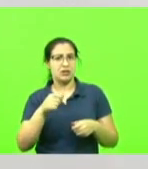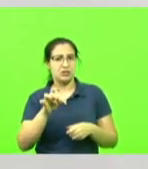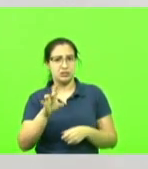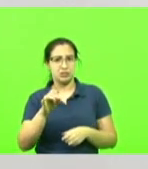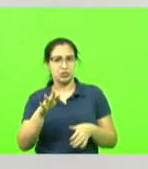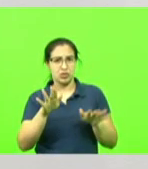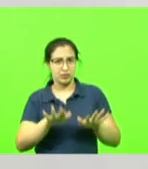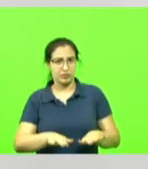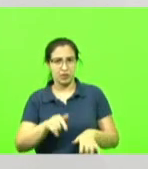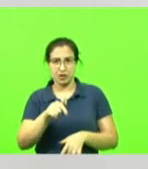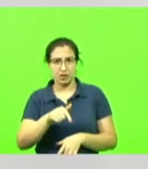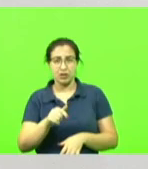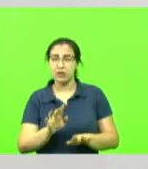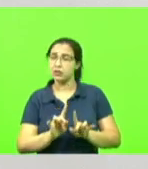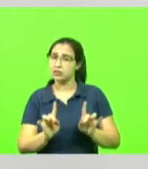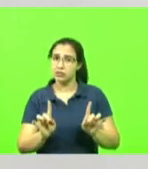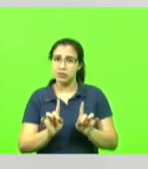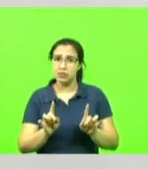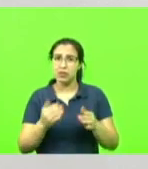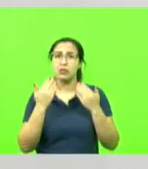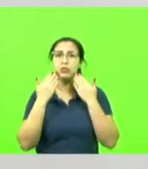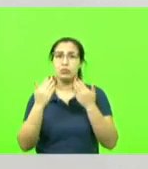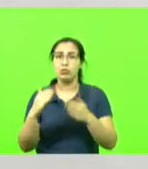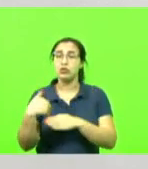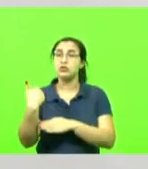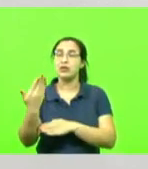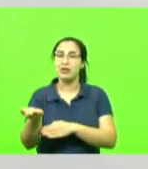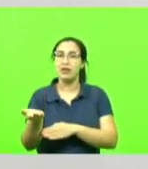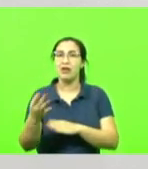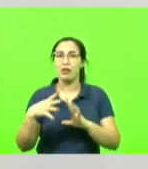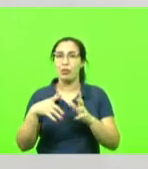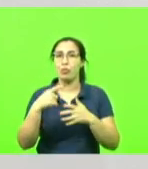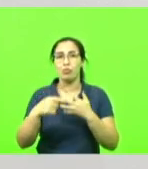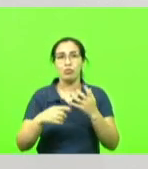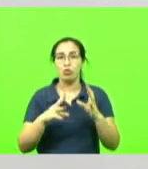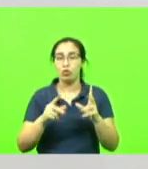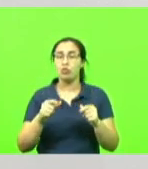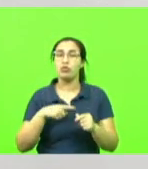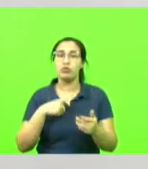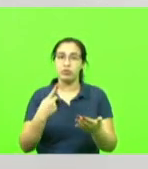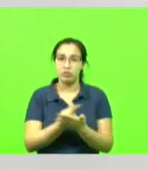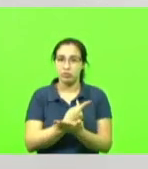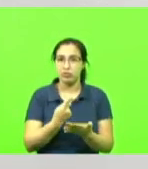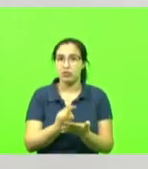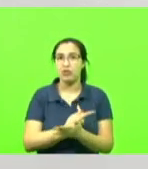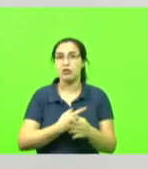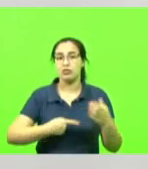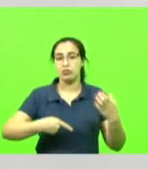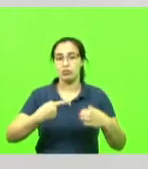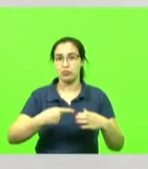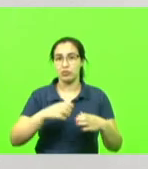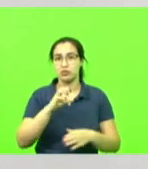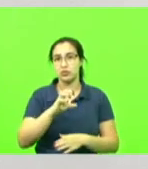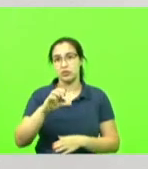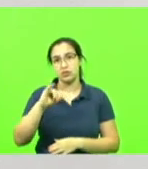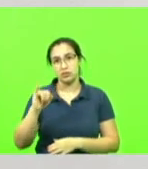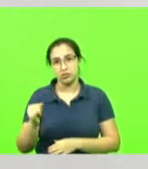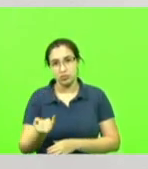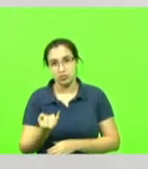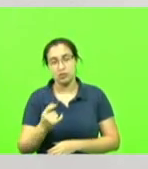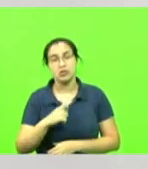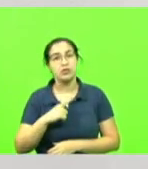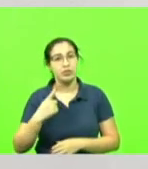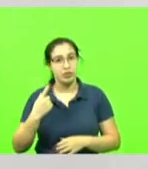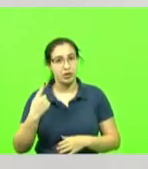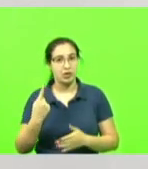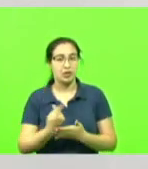fora. Vai ser interpretado que houve erro, sim, na Comissão de Constituição e Justiça. Houve erro, sim, na